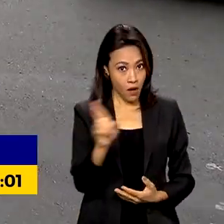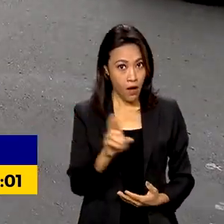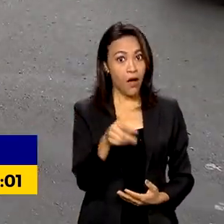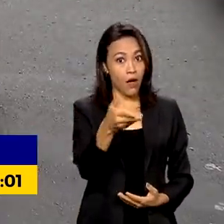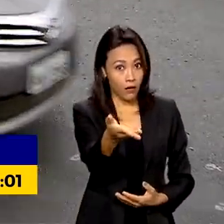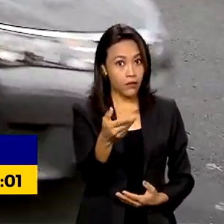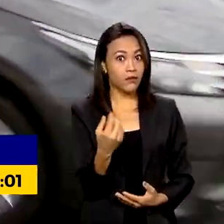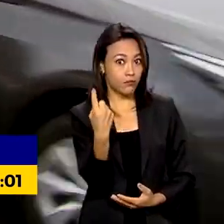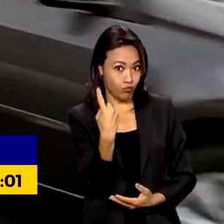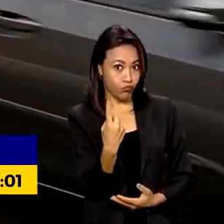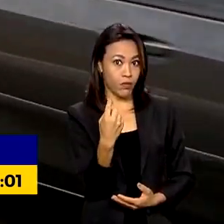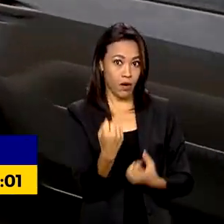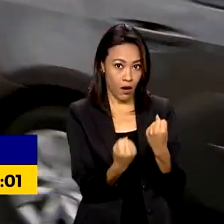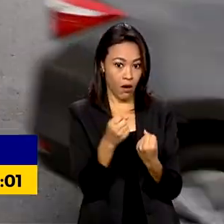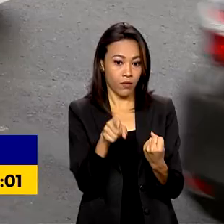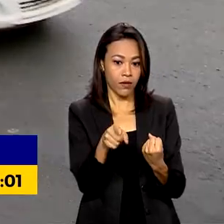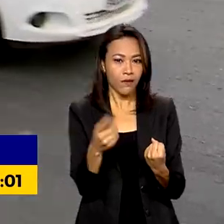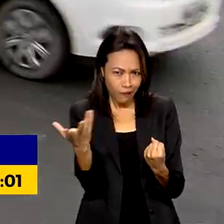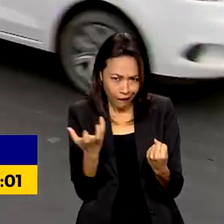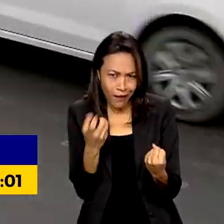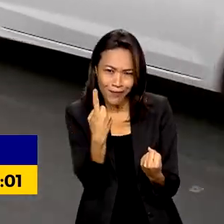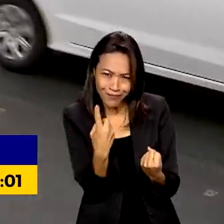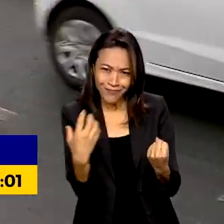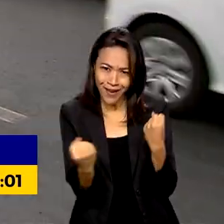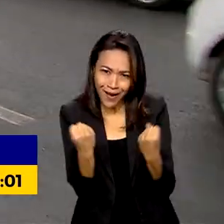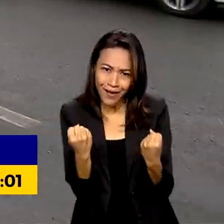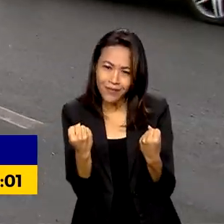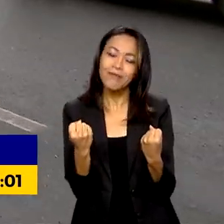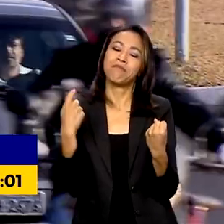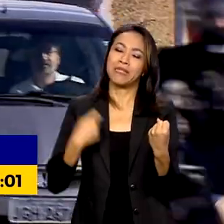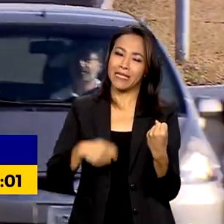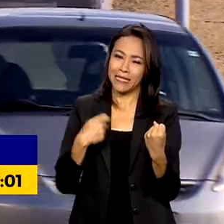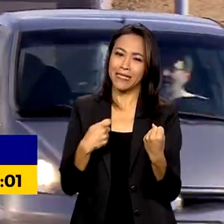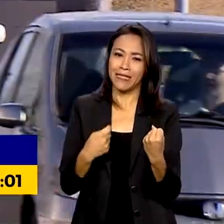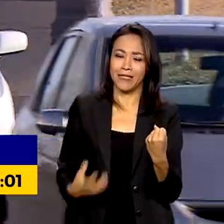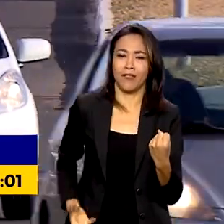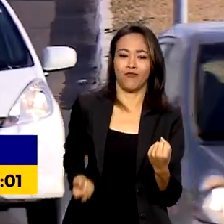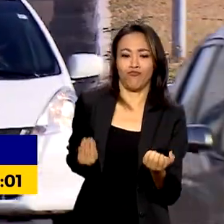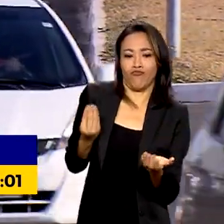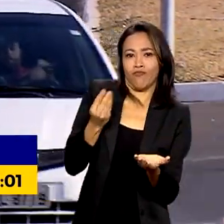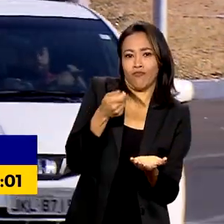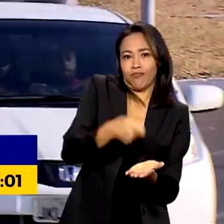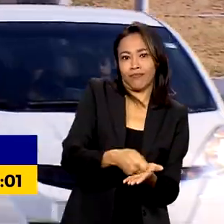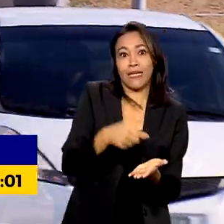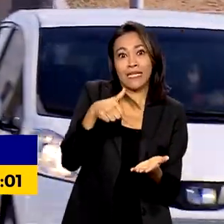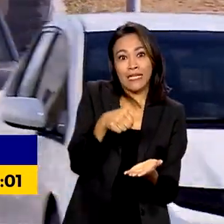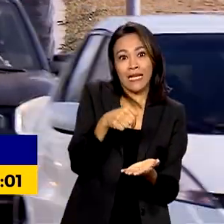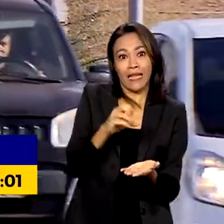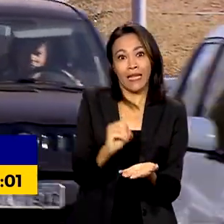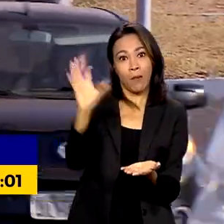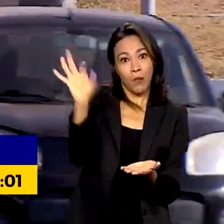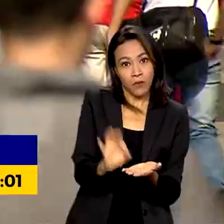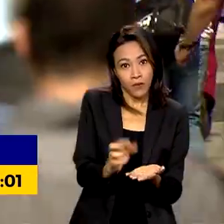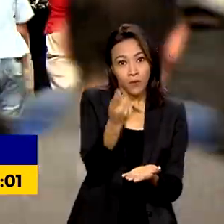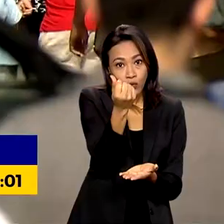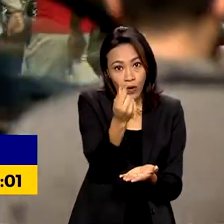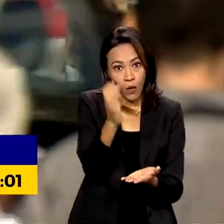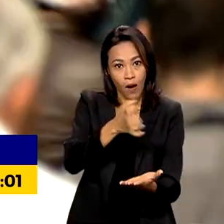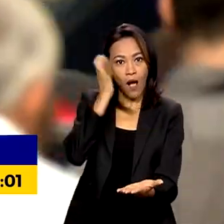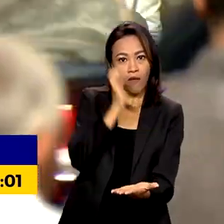quem quiser ter um zero quilômetro na garagem tem que desembolsar 70% do valor à vista.